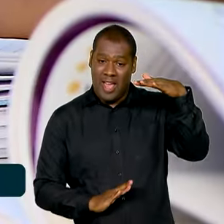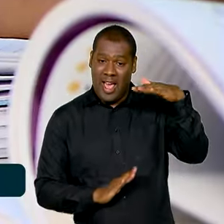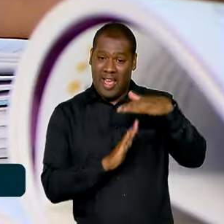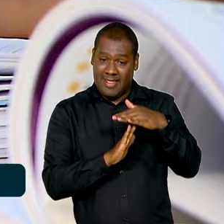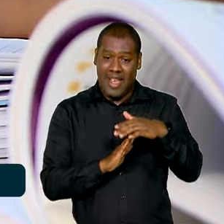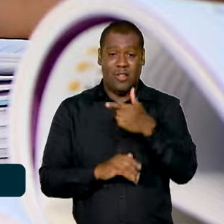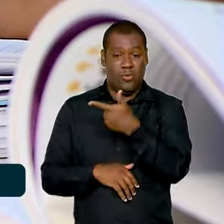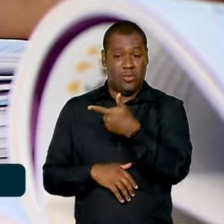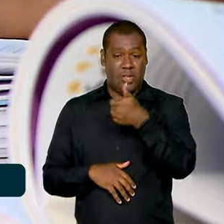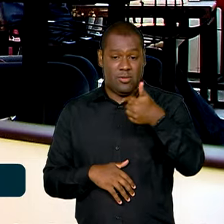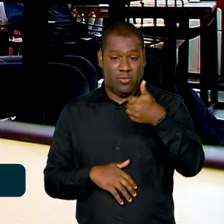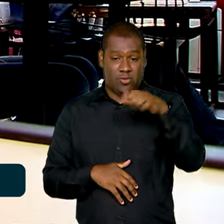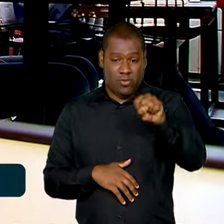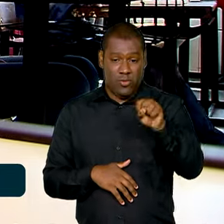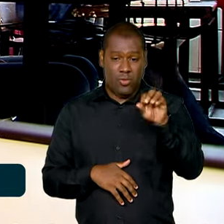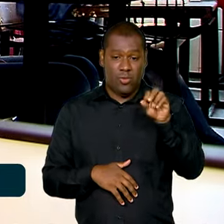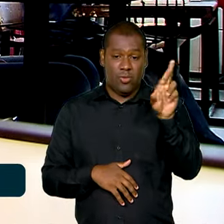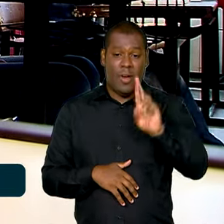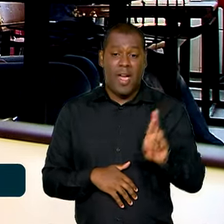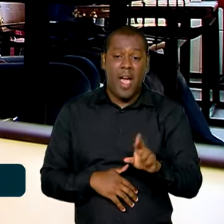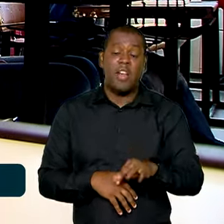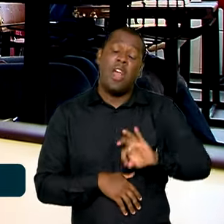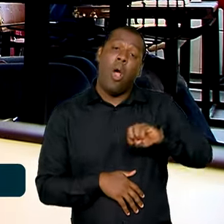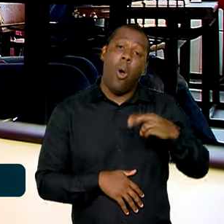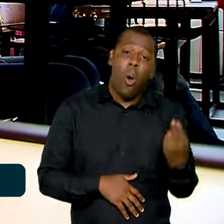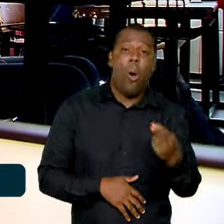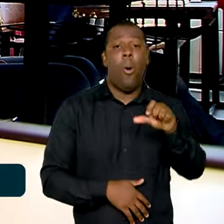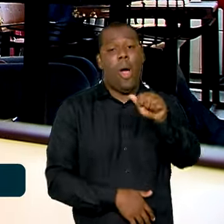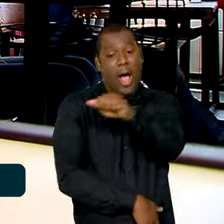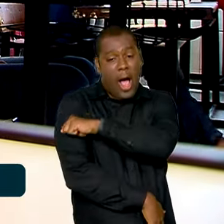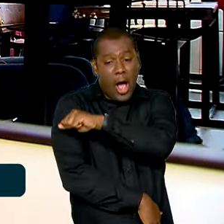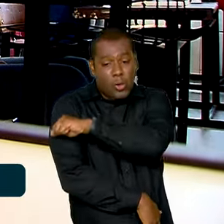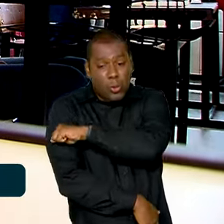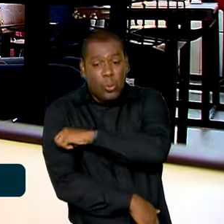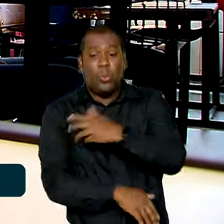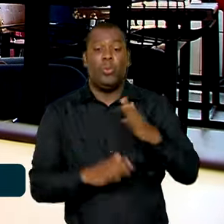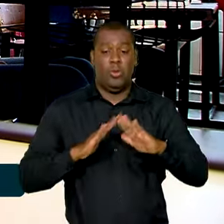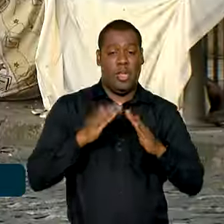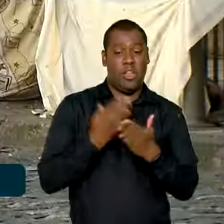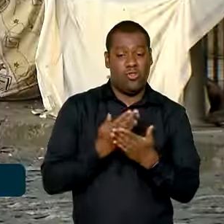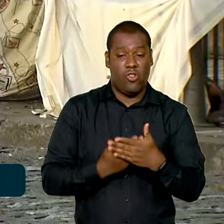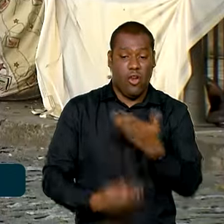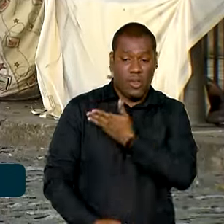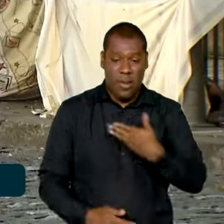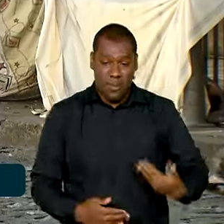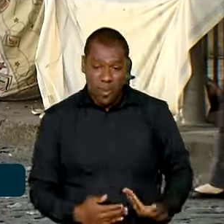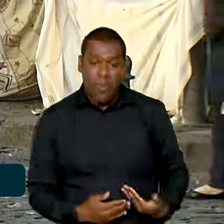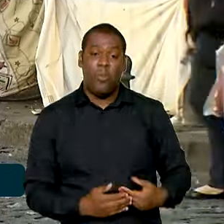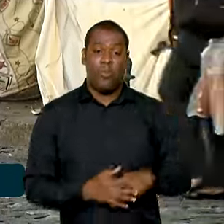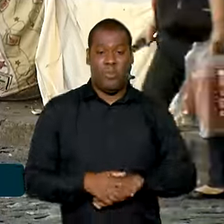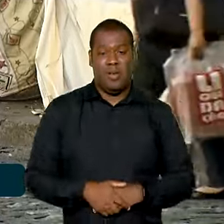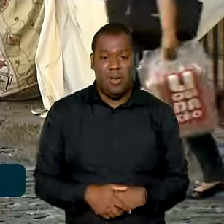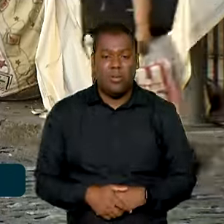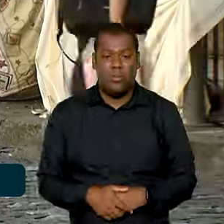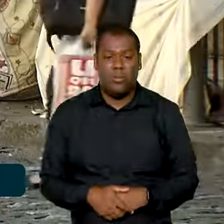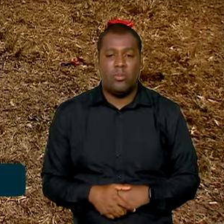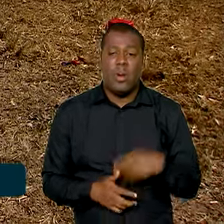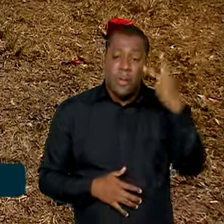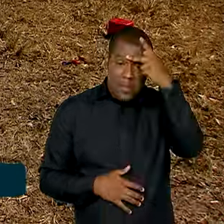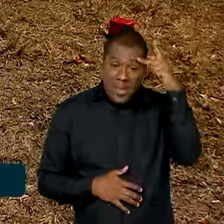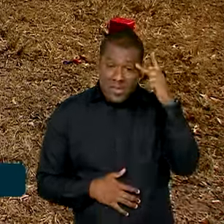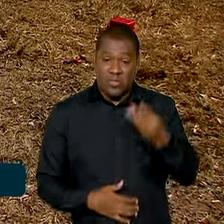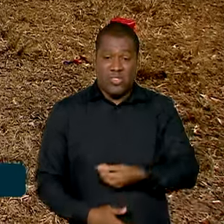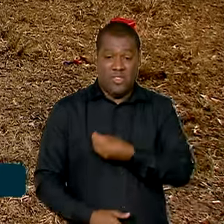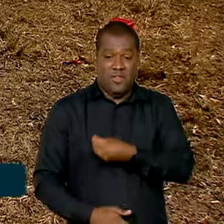estudante da rede pública que recebe benefício de até meio salário mínimo. Já a pessoa em situação de rua